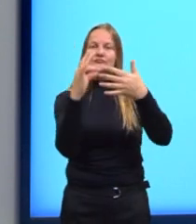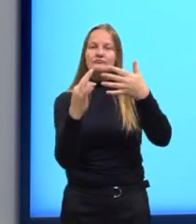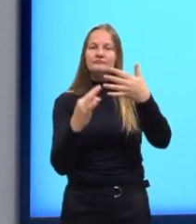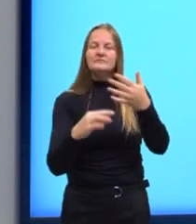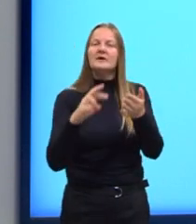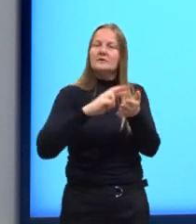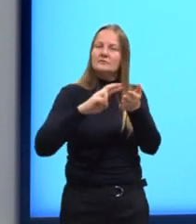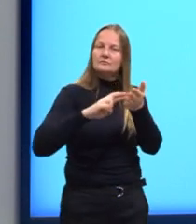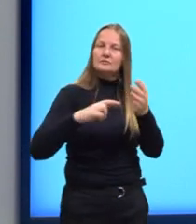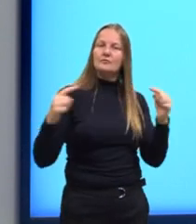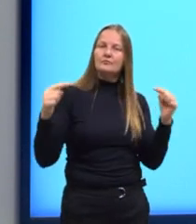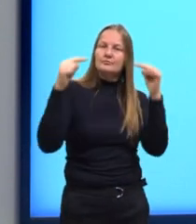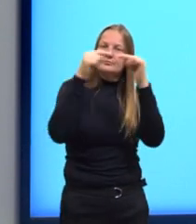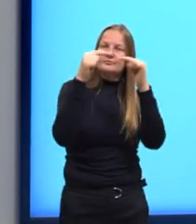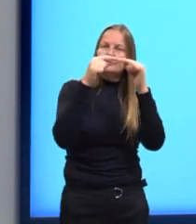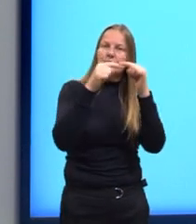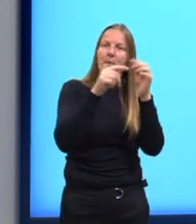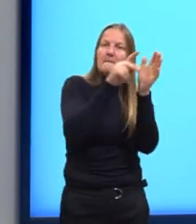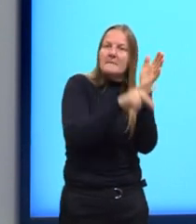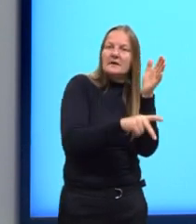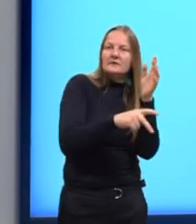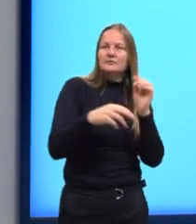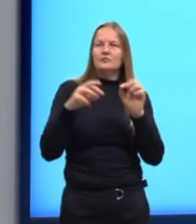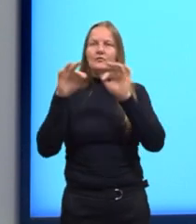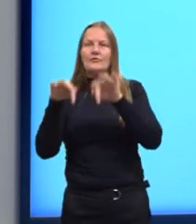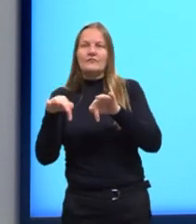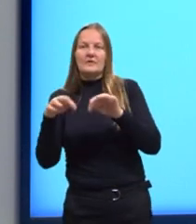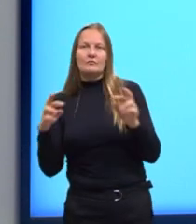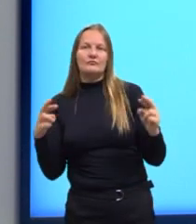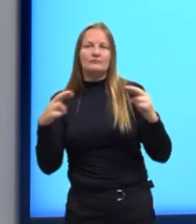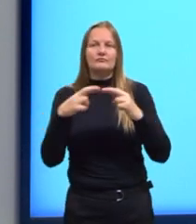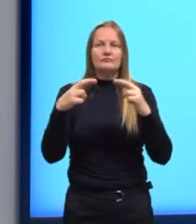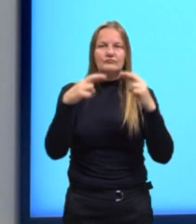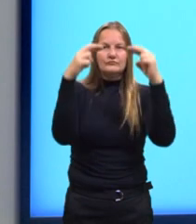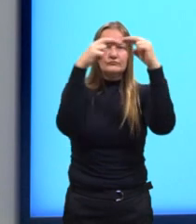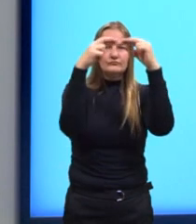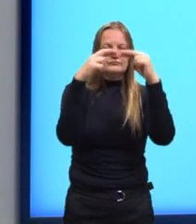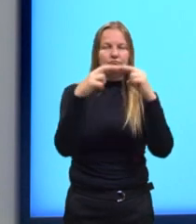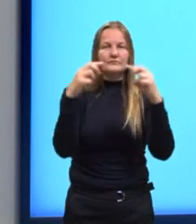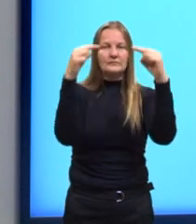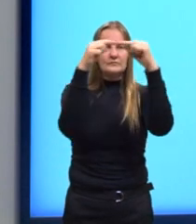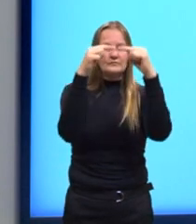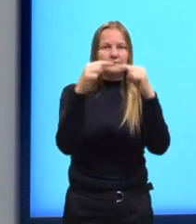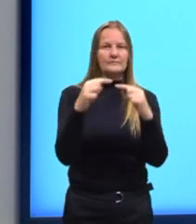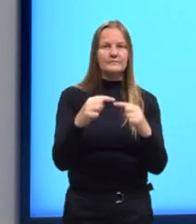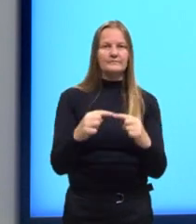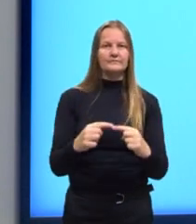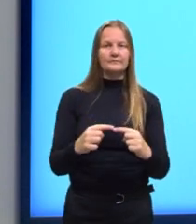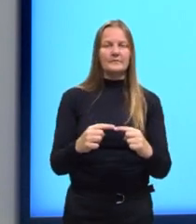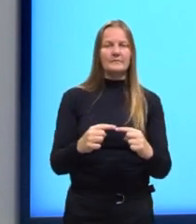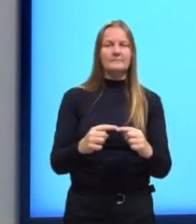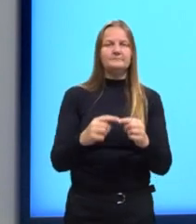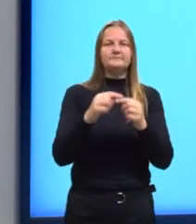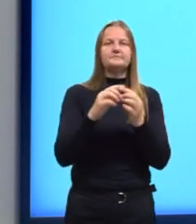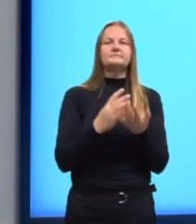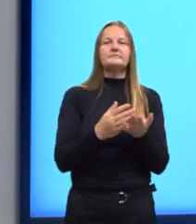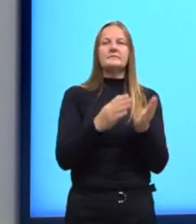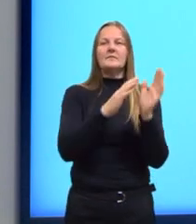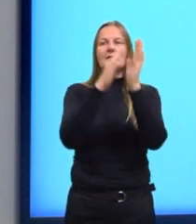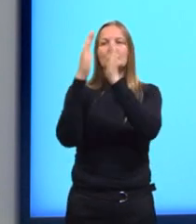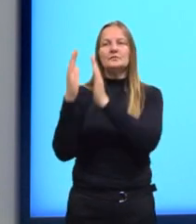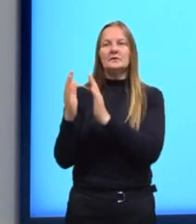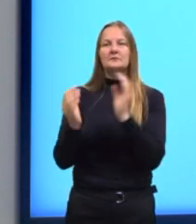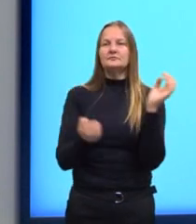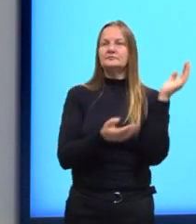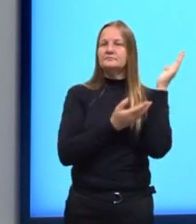precisa corresponder ao que você vai produzir depois. Introdução, desenvolvimento e conclusão. E aqui do ladinho nós temos para